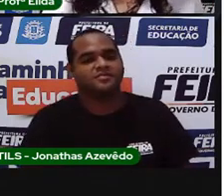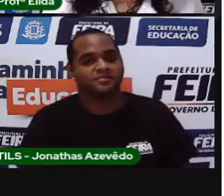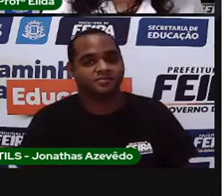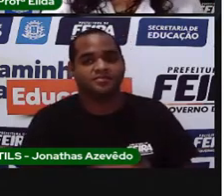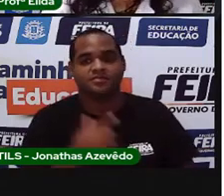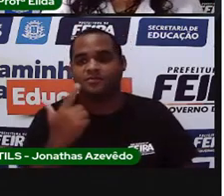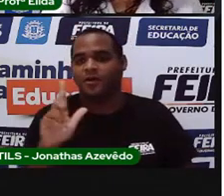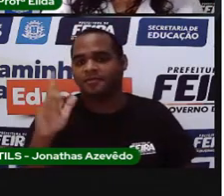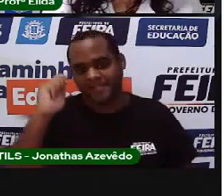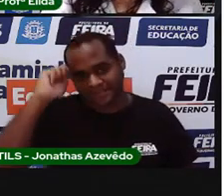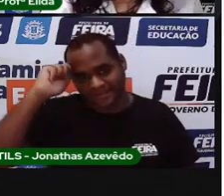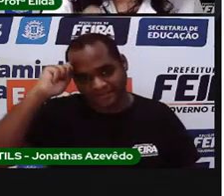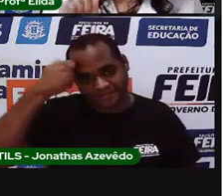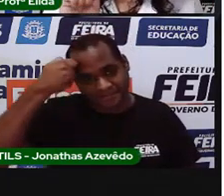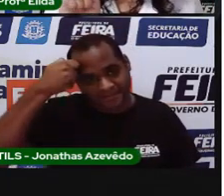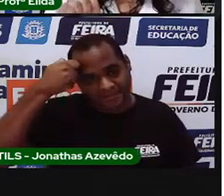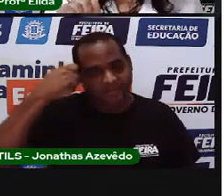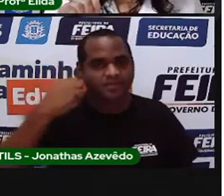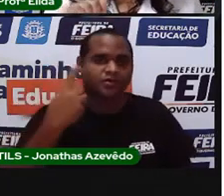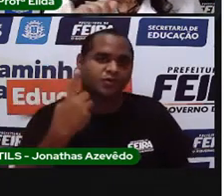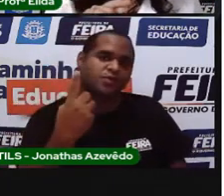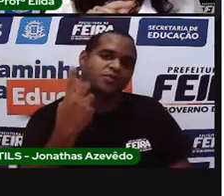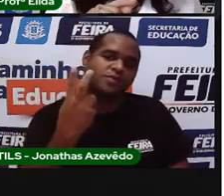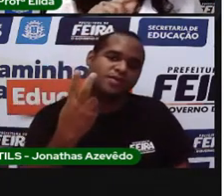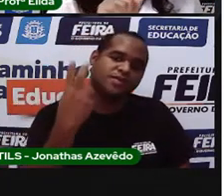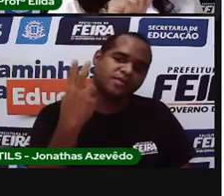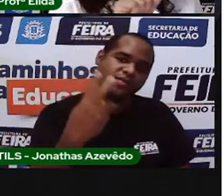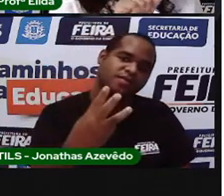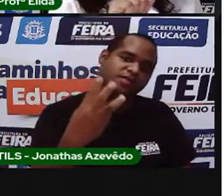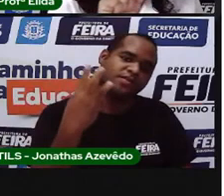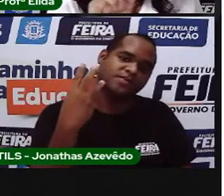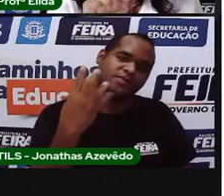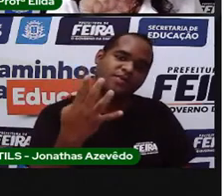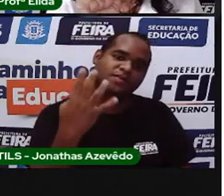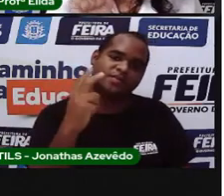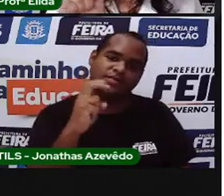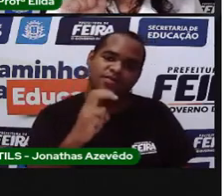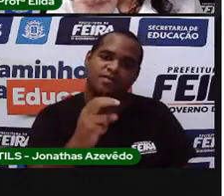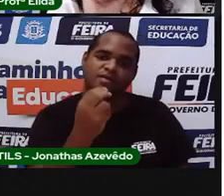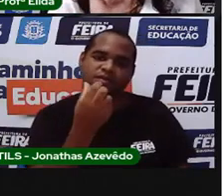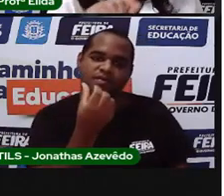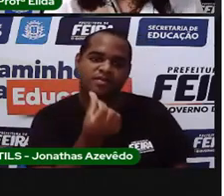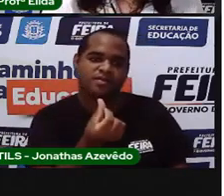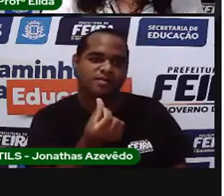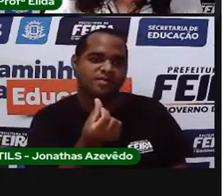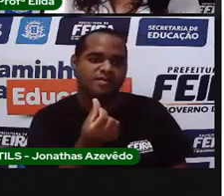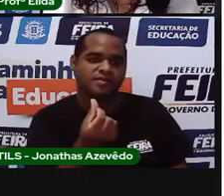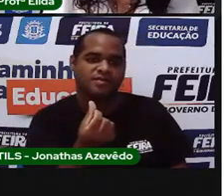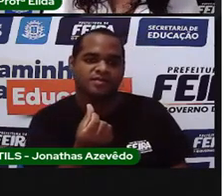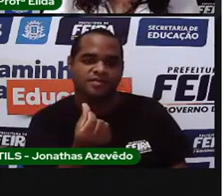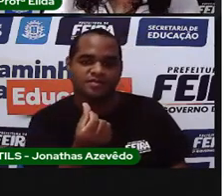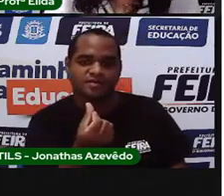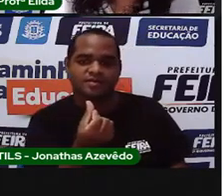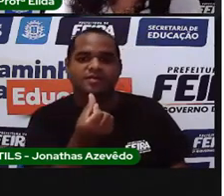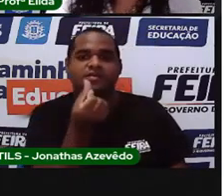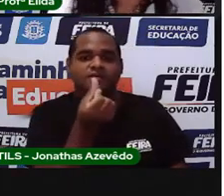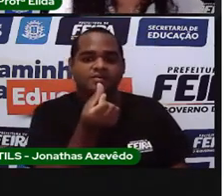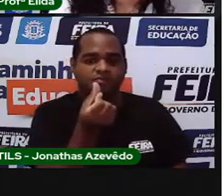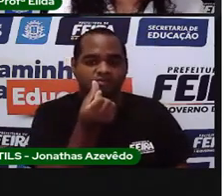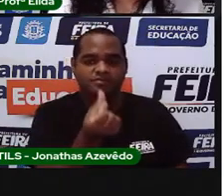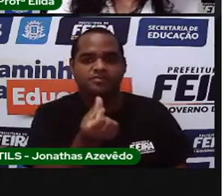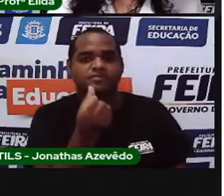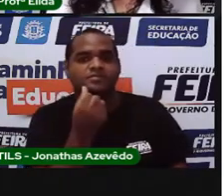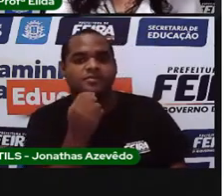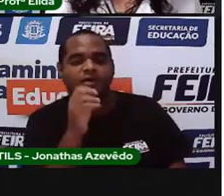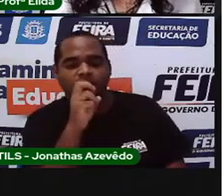E as bolas pretas? Uma, duas, três, quatro, cinco. Seis bolinhas